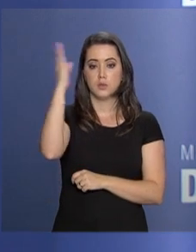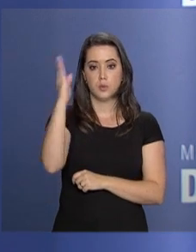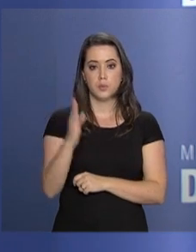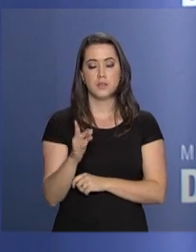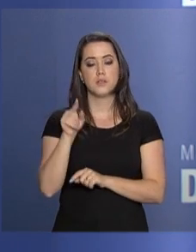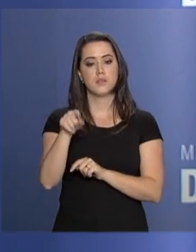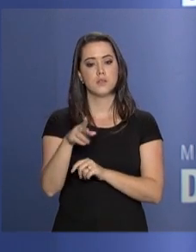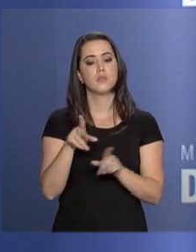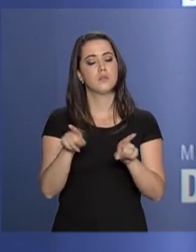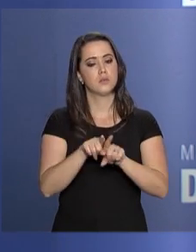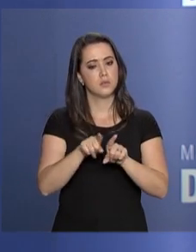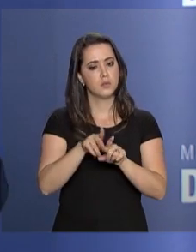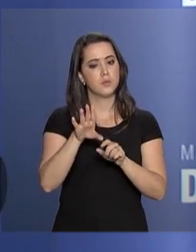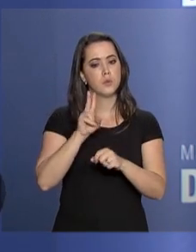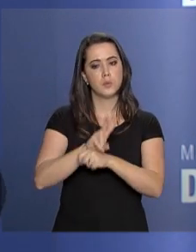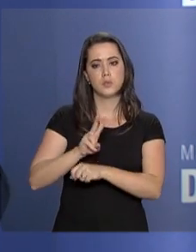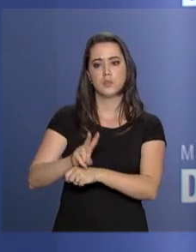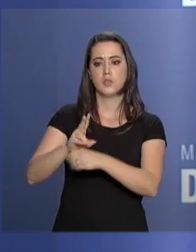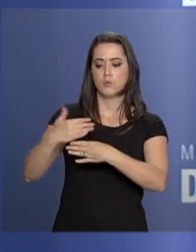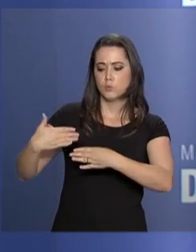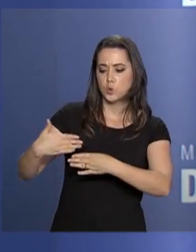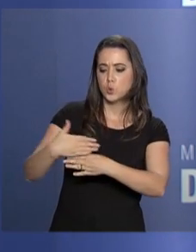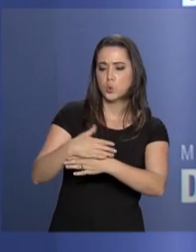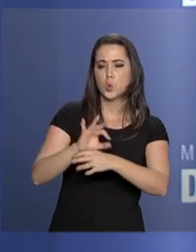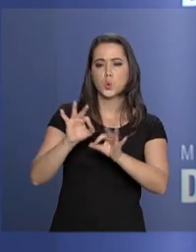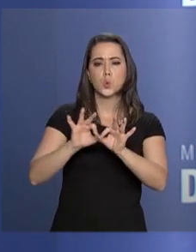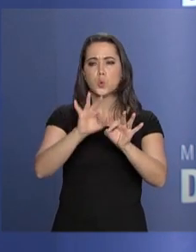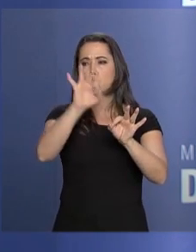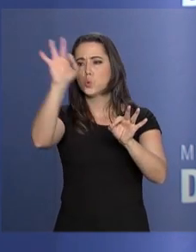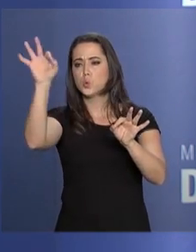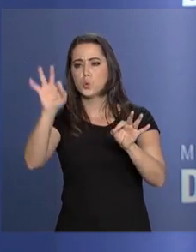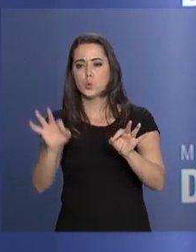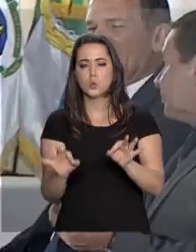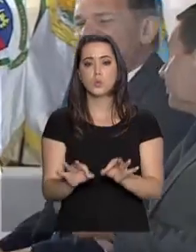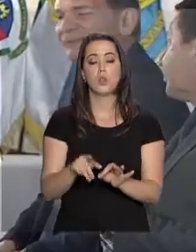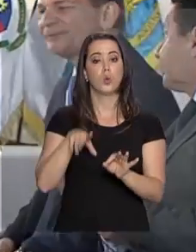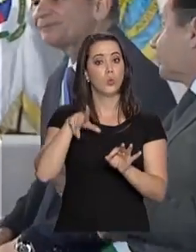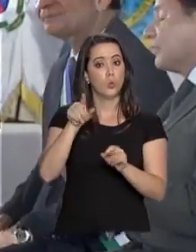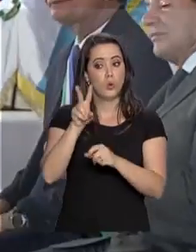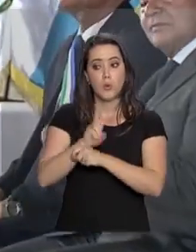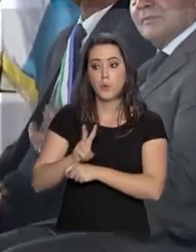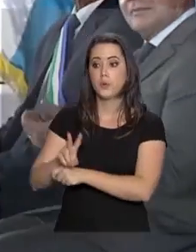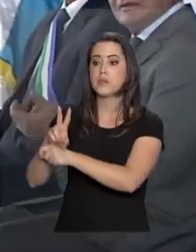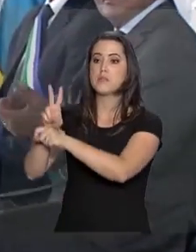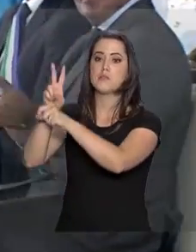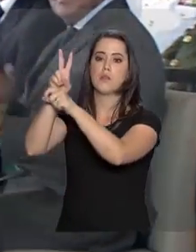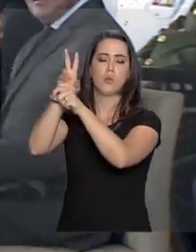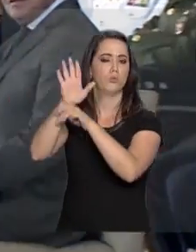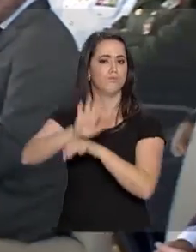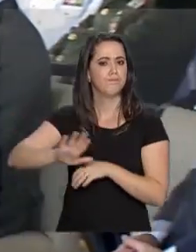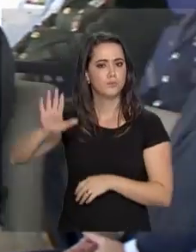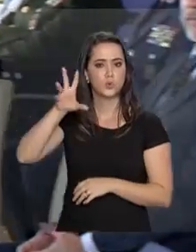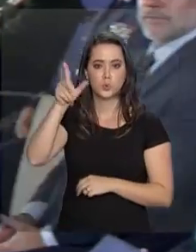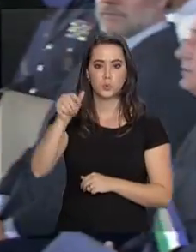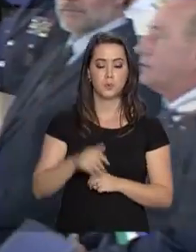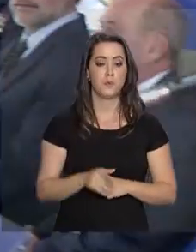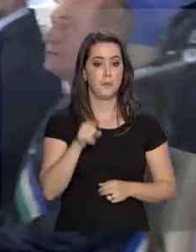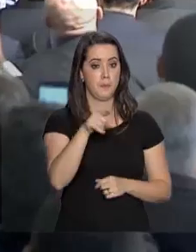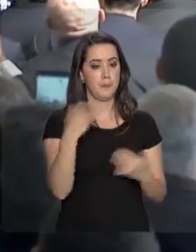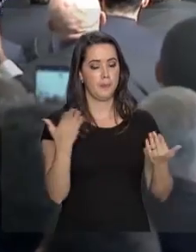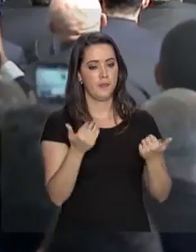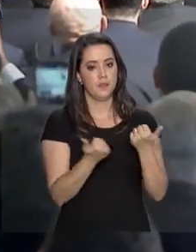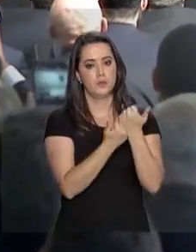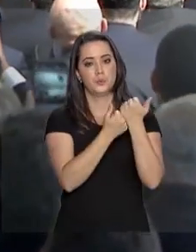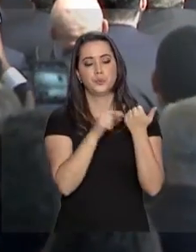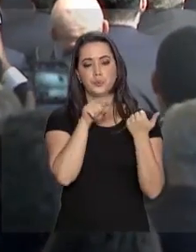responsável por proteger o nosso território e defender os interesses do Brasil. Durante a transmissão de cargo nesta quarta-feira, o